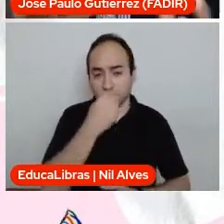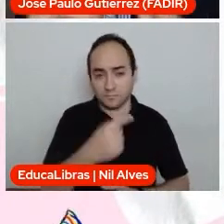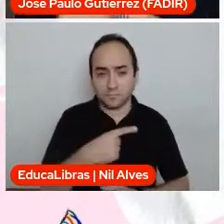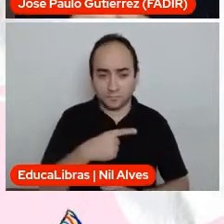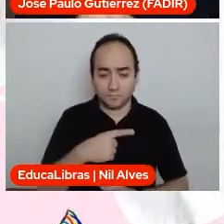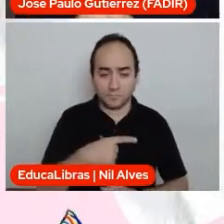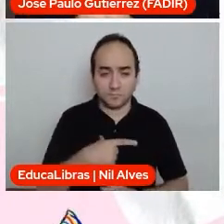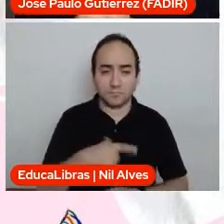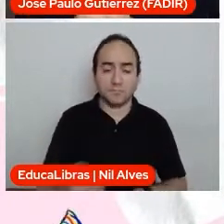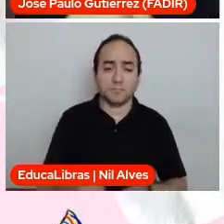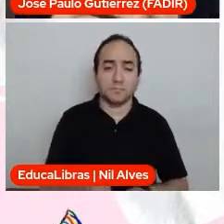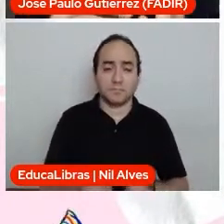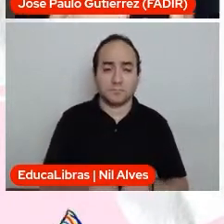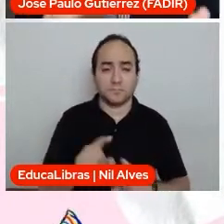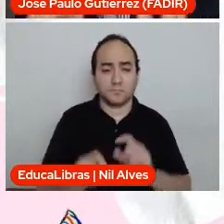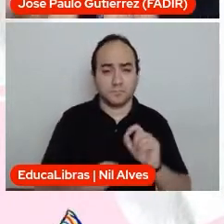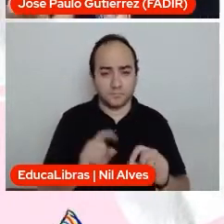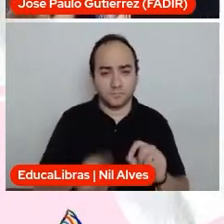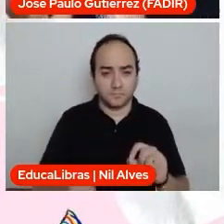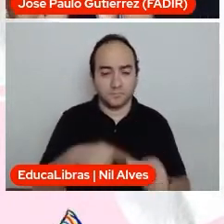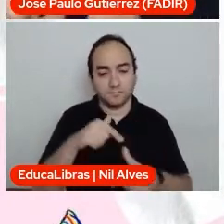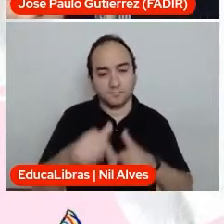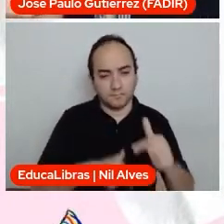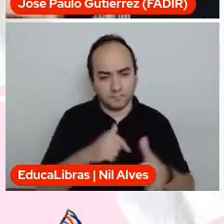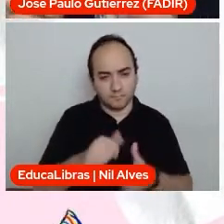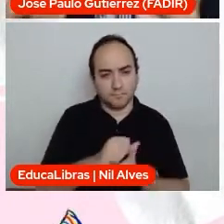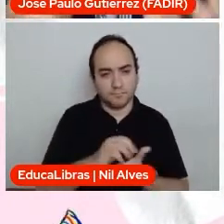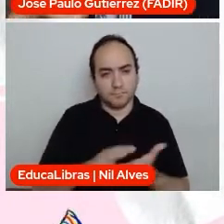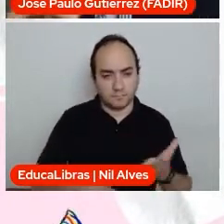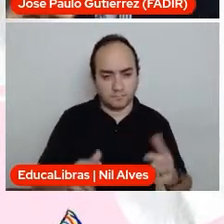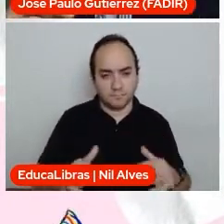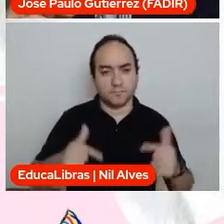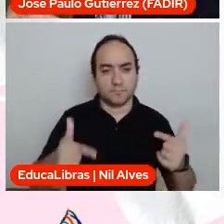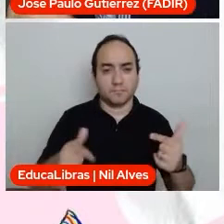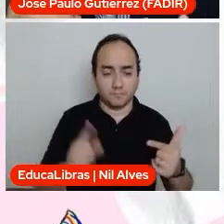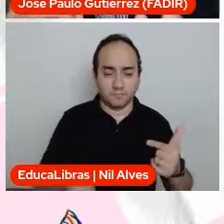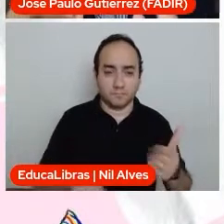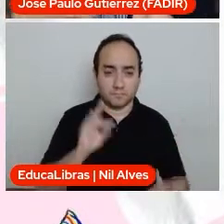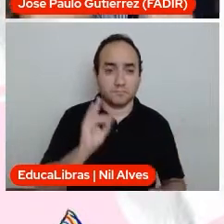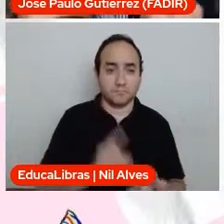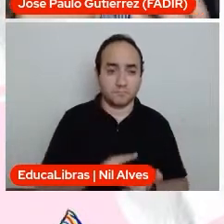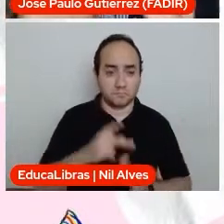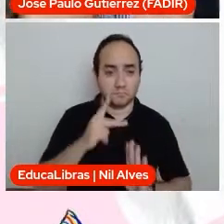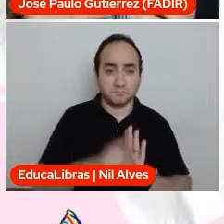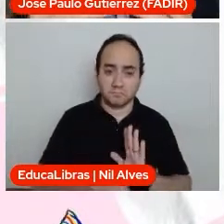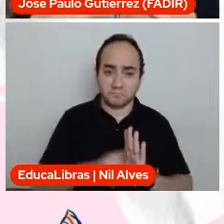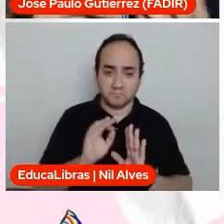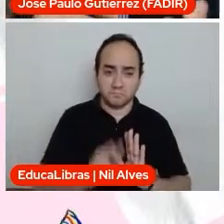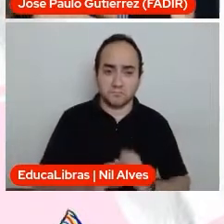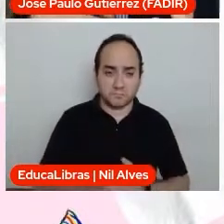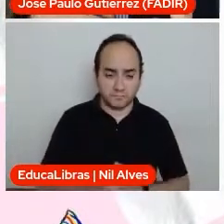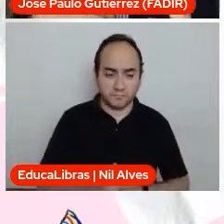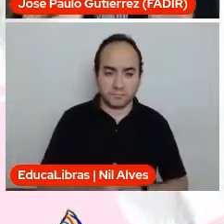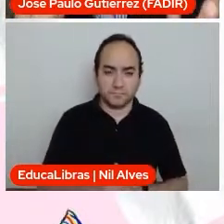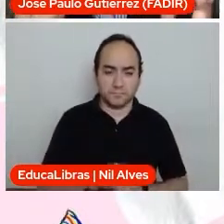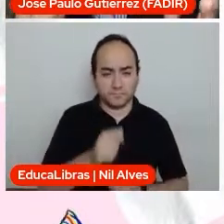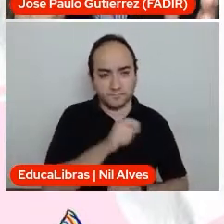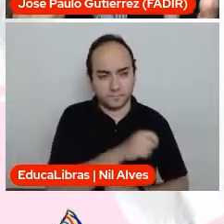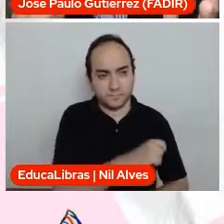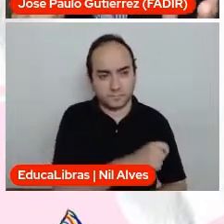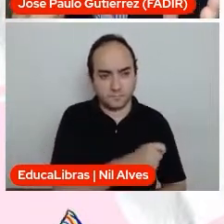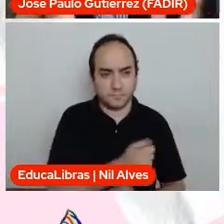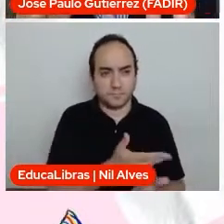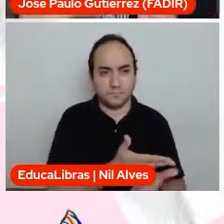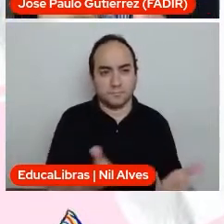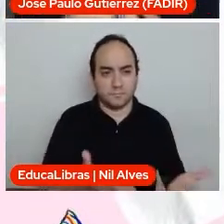e também trabalhar isso em forma de ações e projetos concretos que os alunos possam desenvolver e, assim,